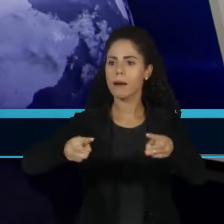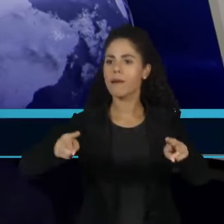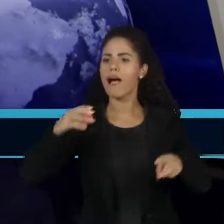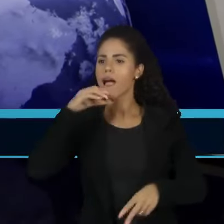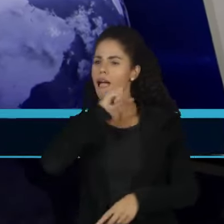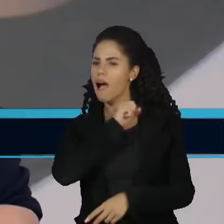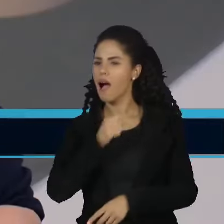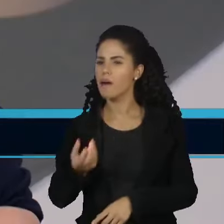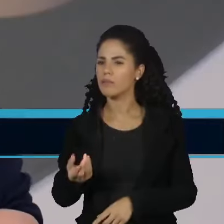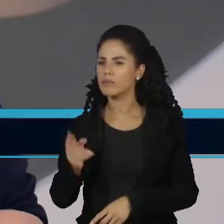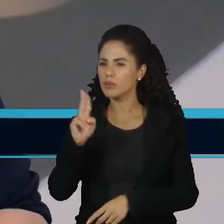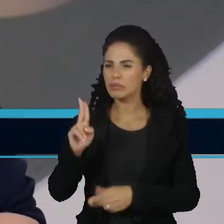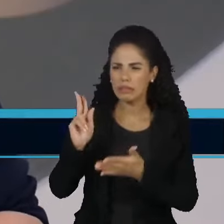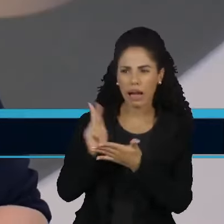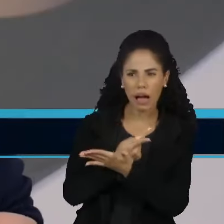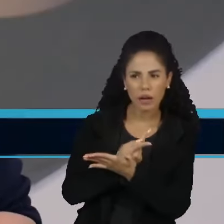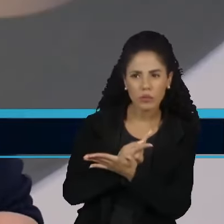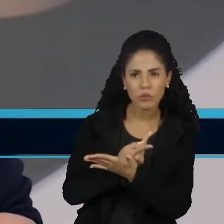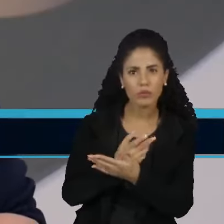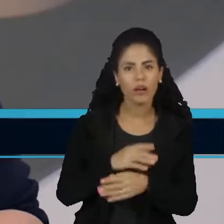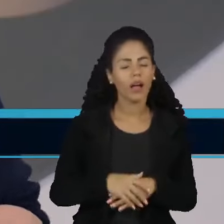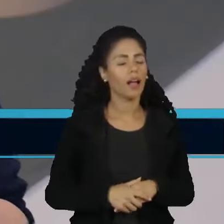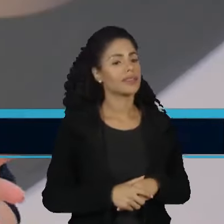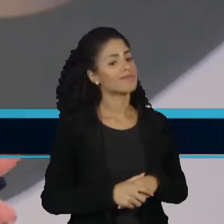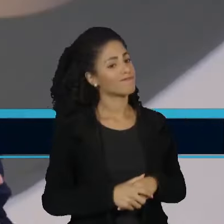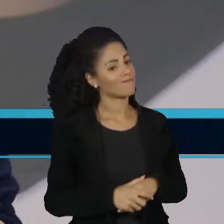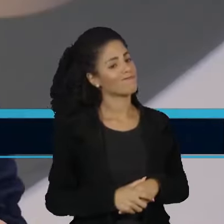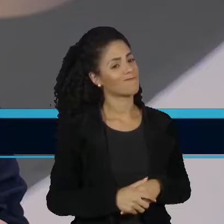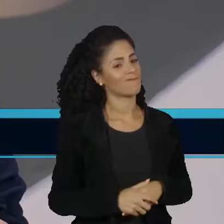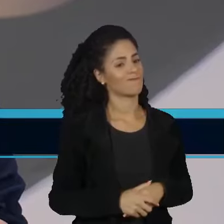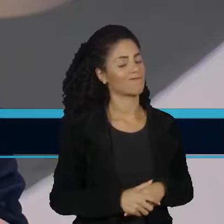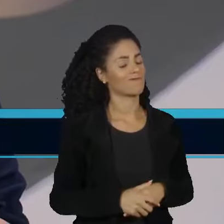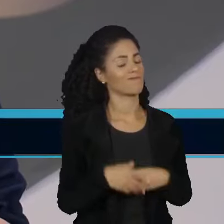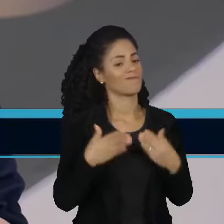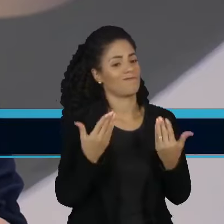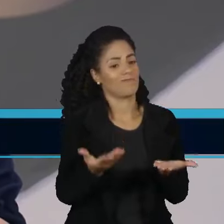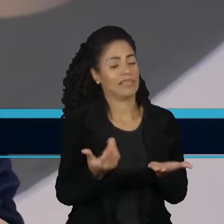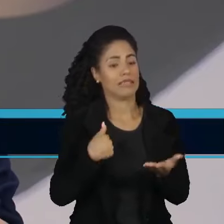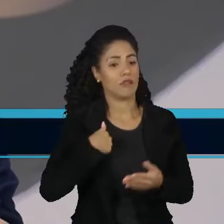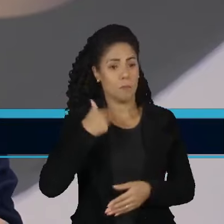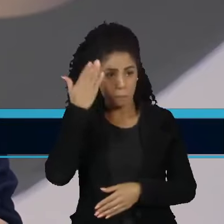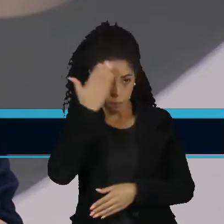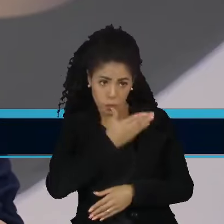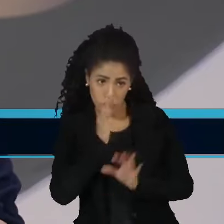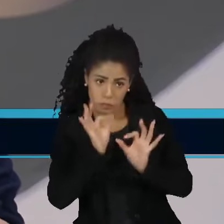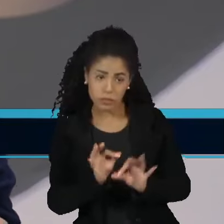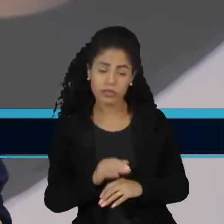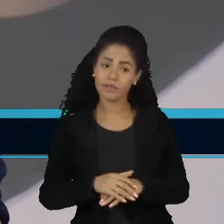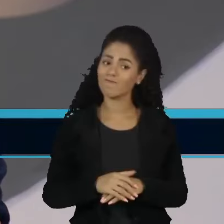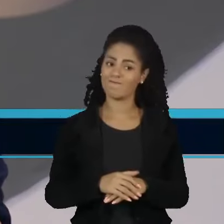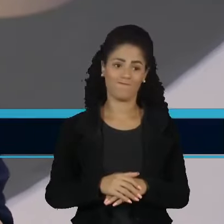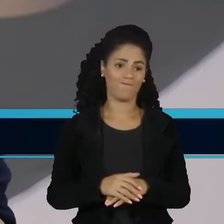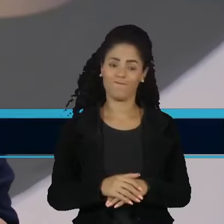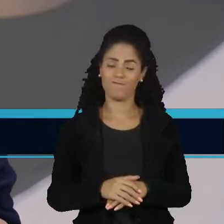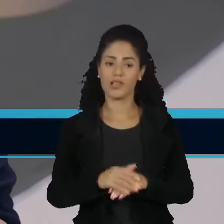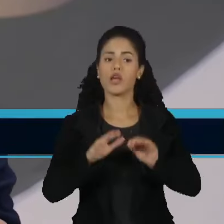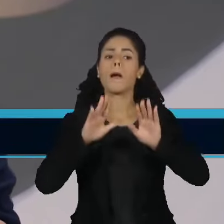público? Olha, muito provavelmente, Karen. A gente, óbvio, não pode afirmar que todas essas